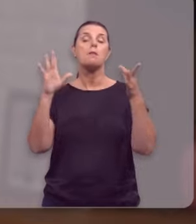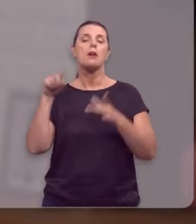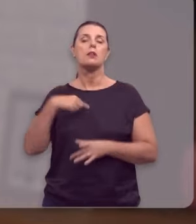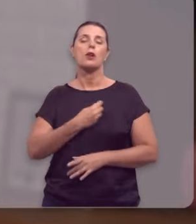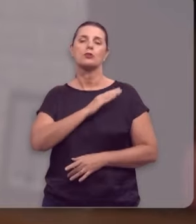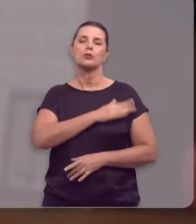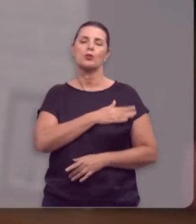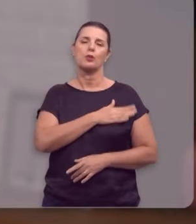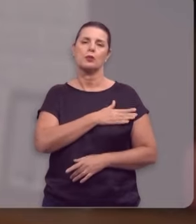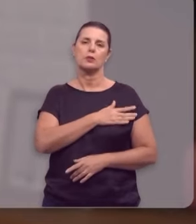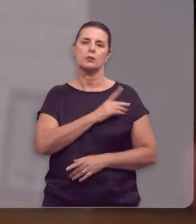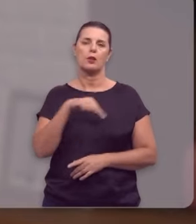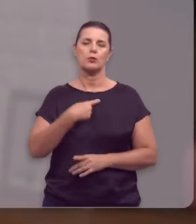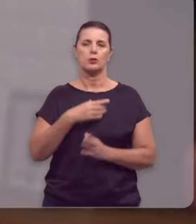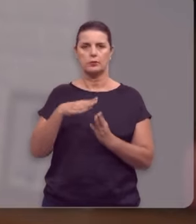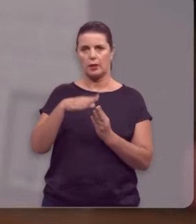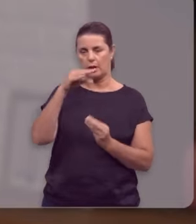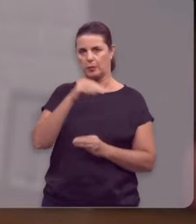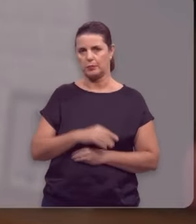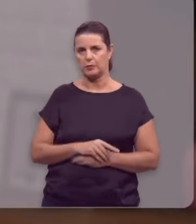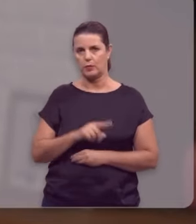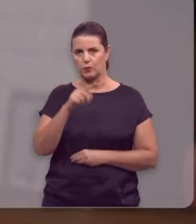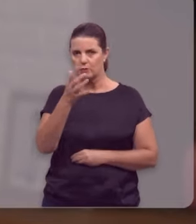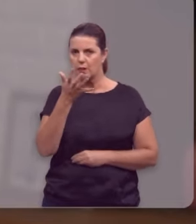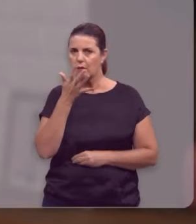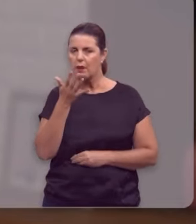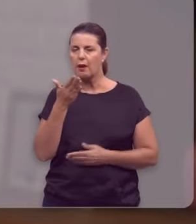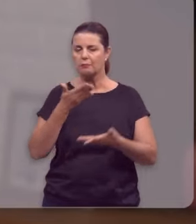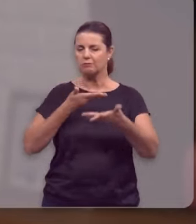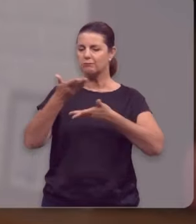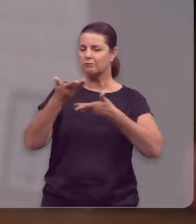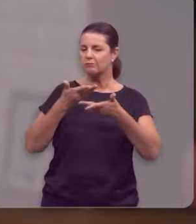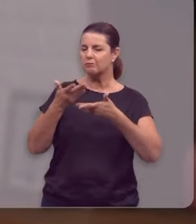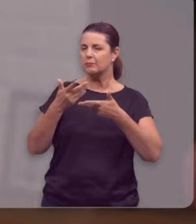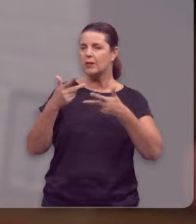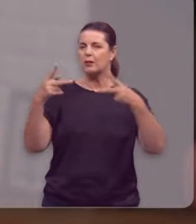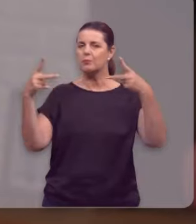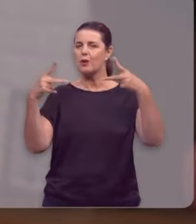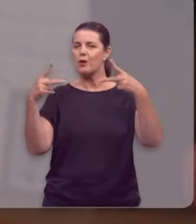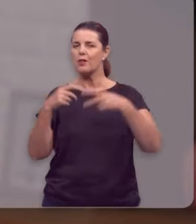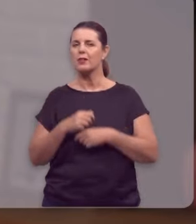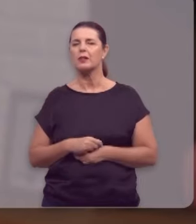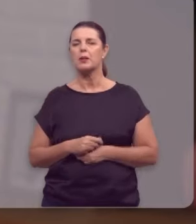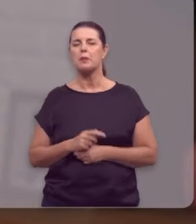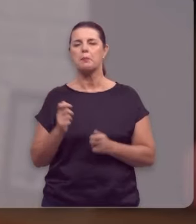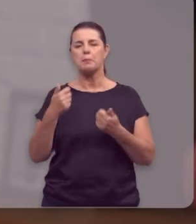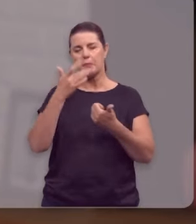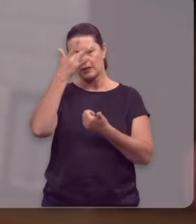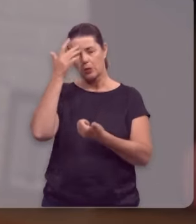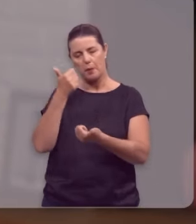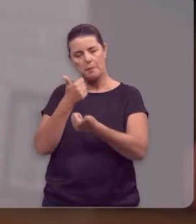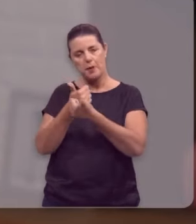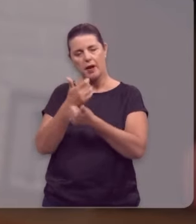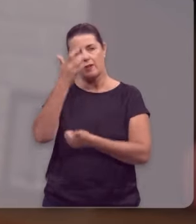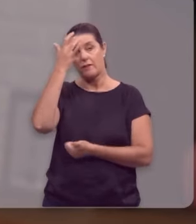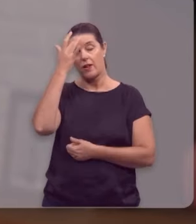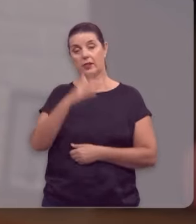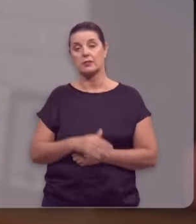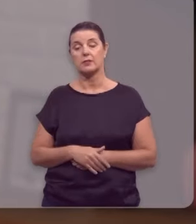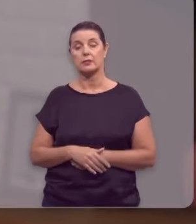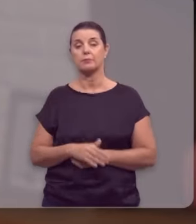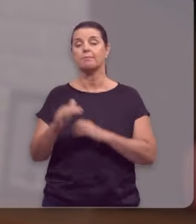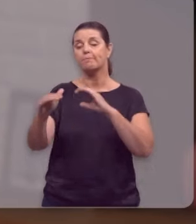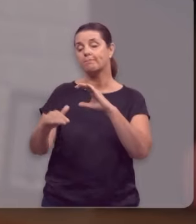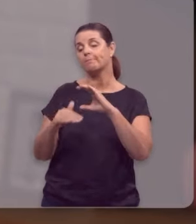nosso coração e à nossa alma. Se você quer compartilhar esse programa com alguém próximo a você, é muito fácil fazer isso.